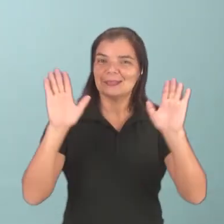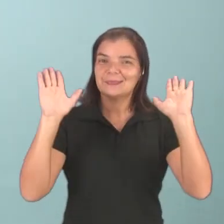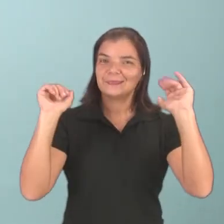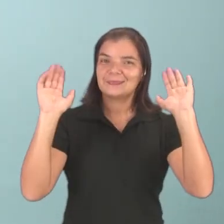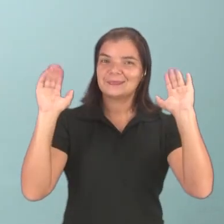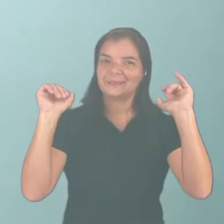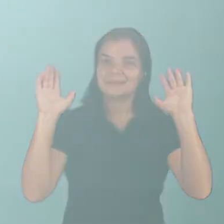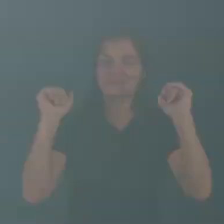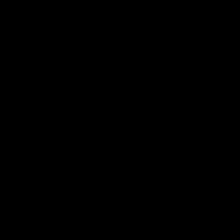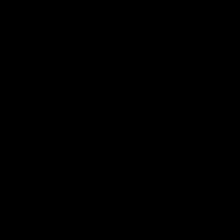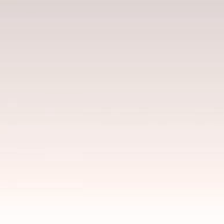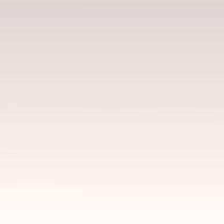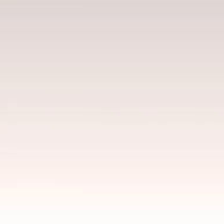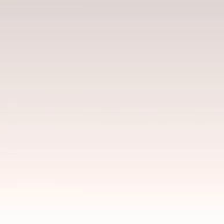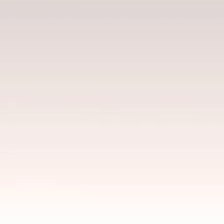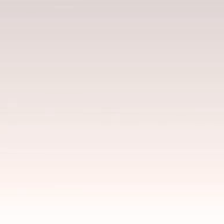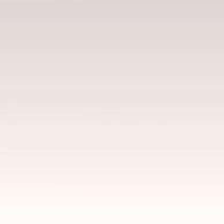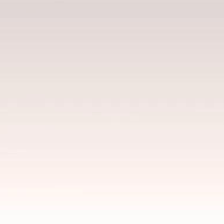Hasta luego!